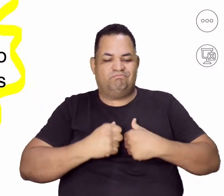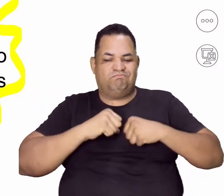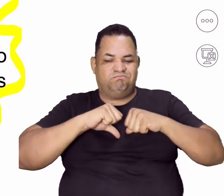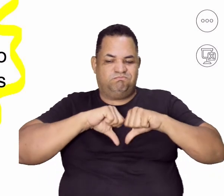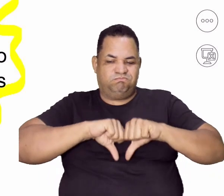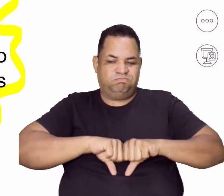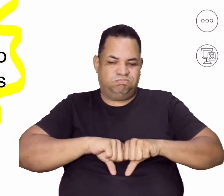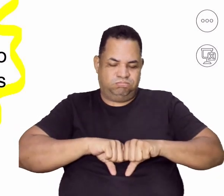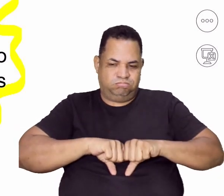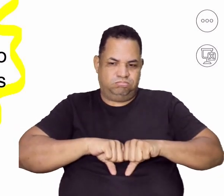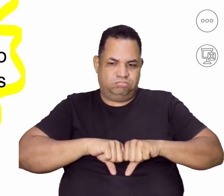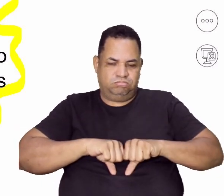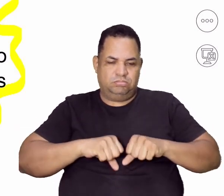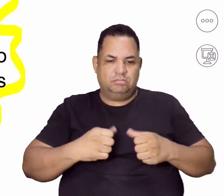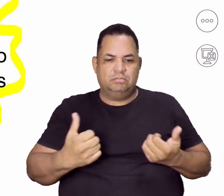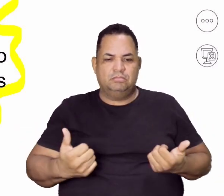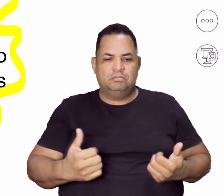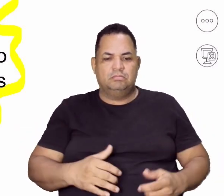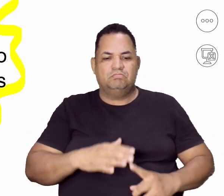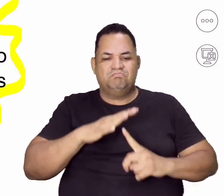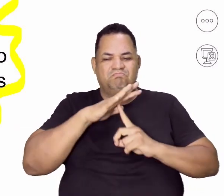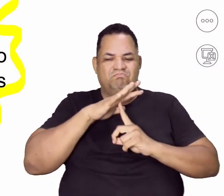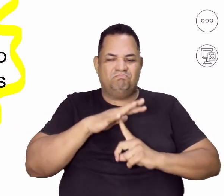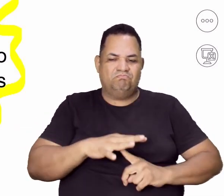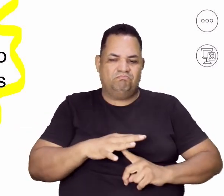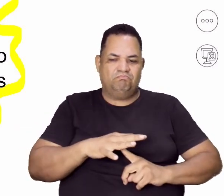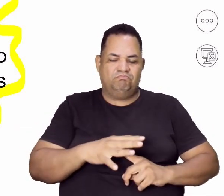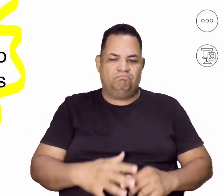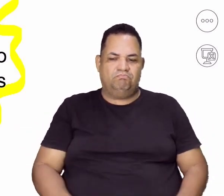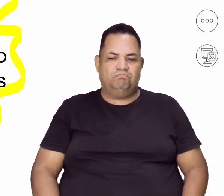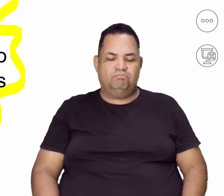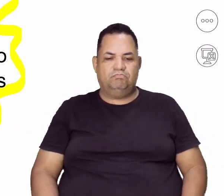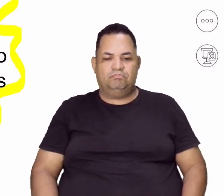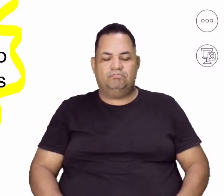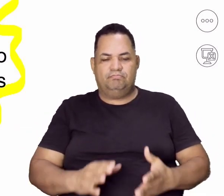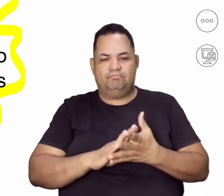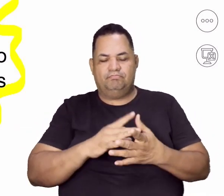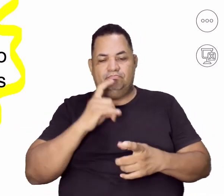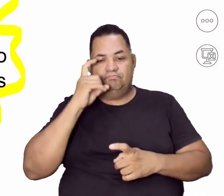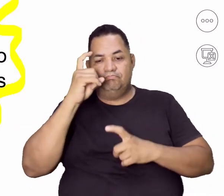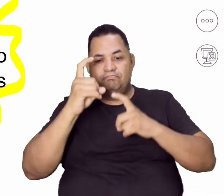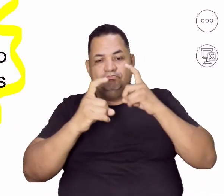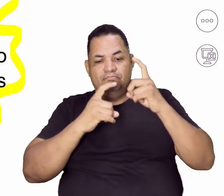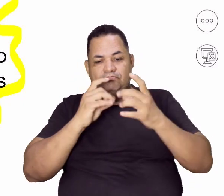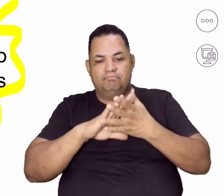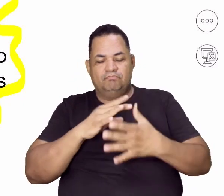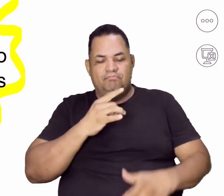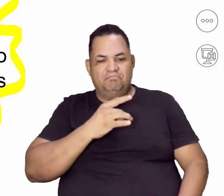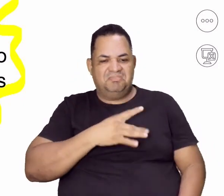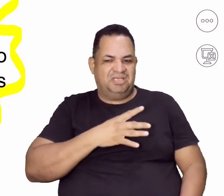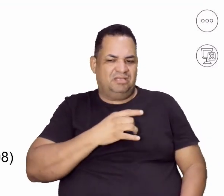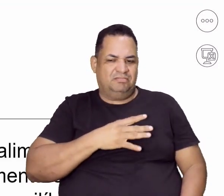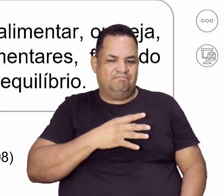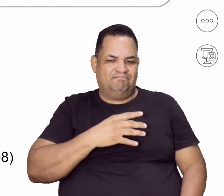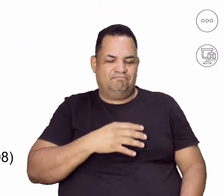causar o TDC, tá? Preocupação excessiva, medo excessivo, ok?